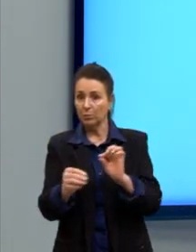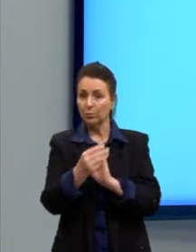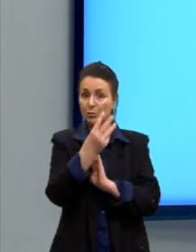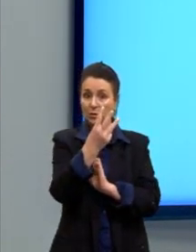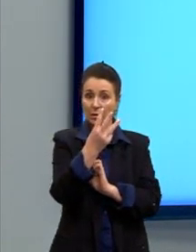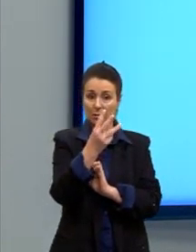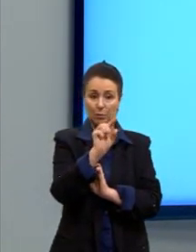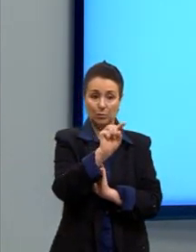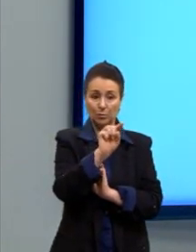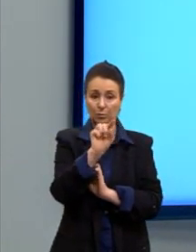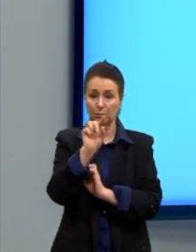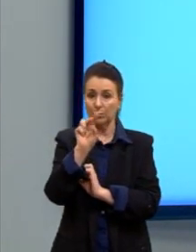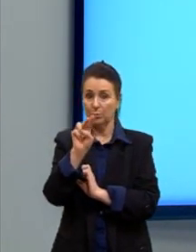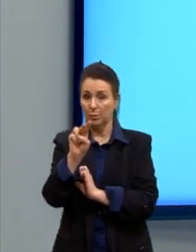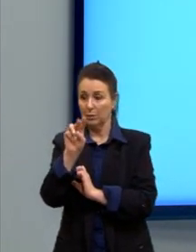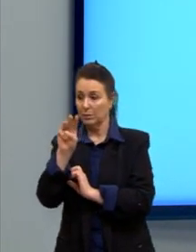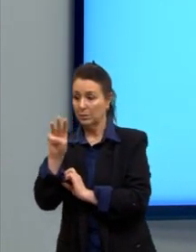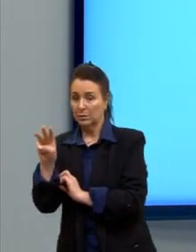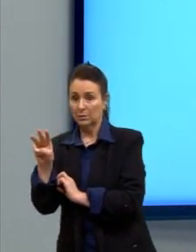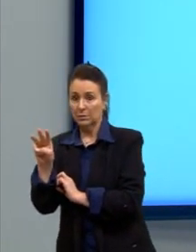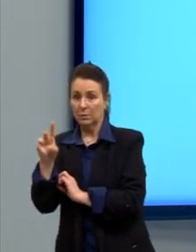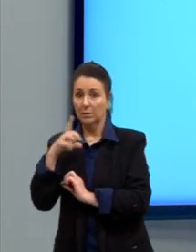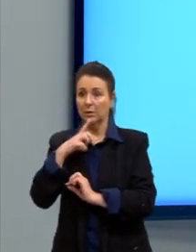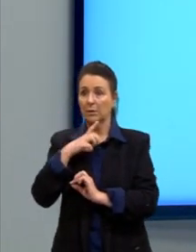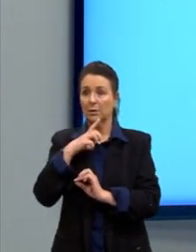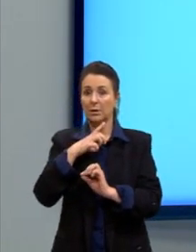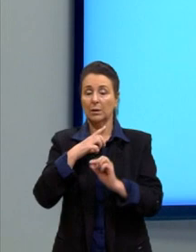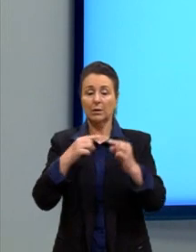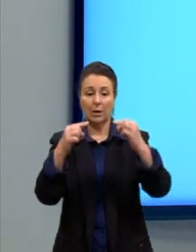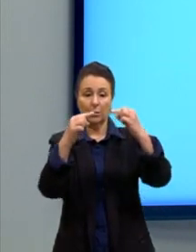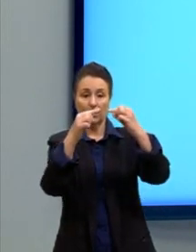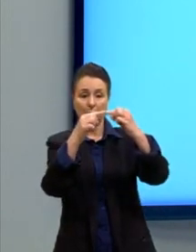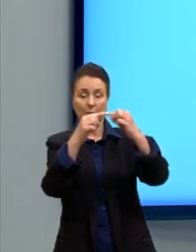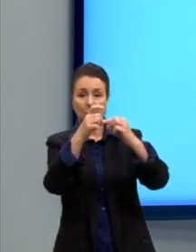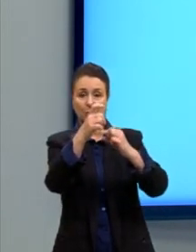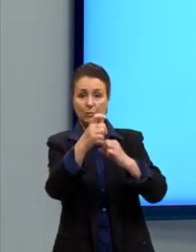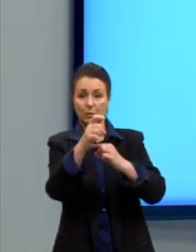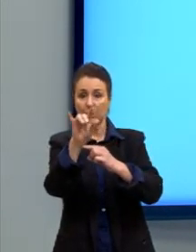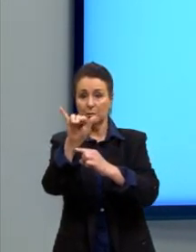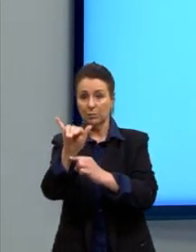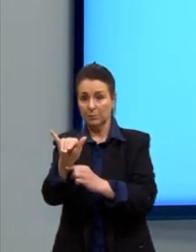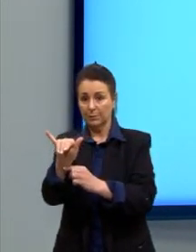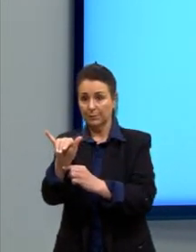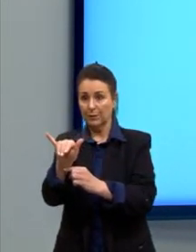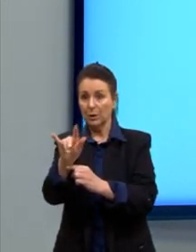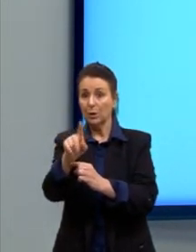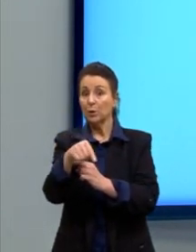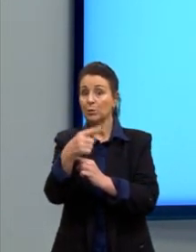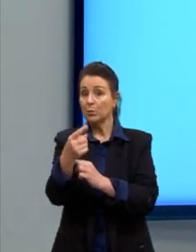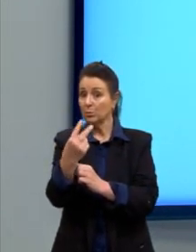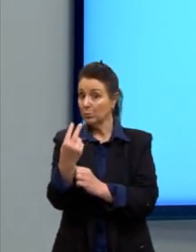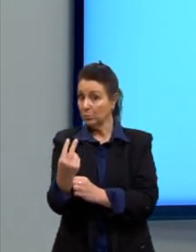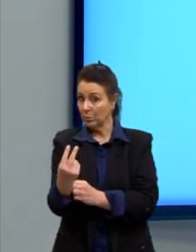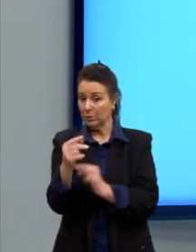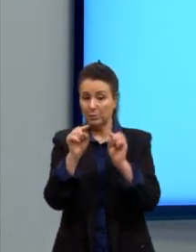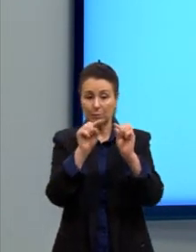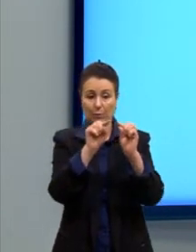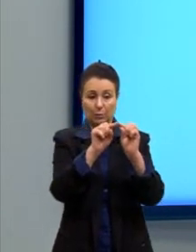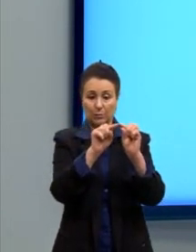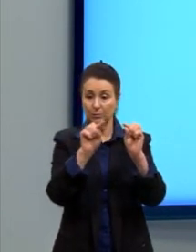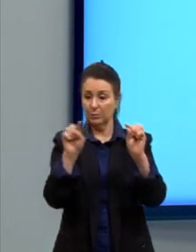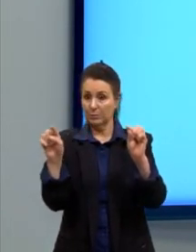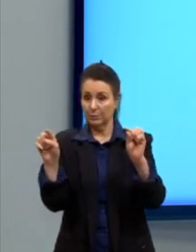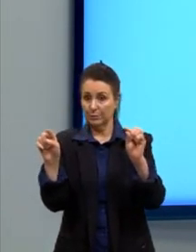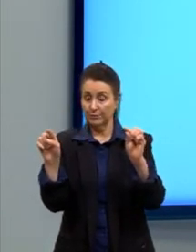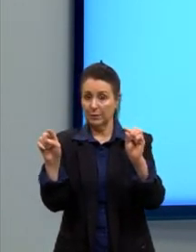Um desses pontos vai ter o par ordenado X e Y. Os outros dois pontos, eles vão ser